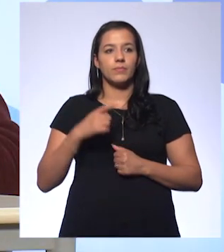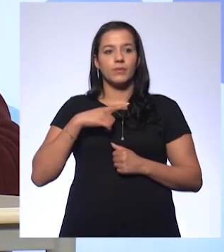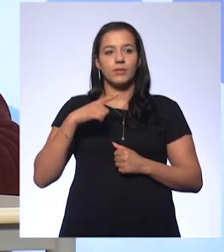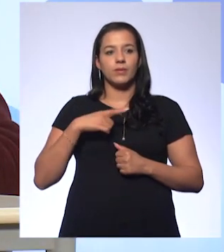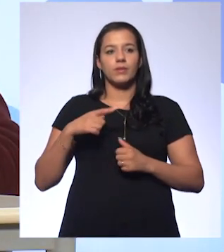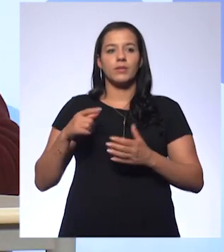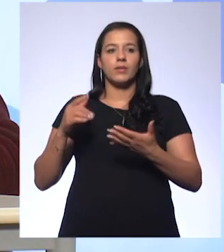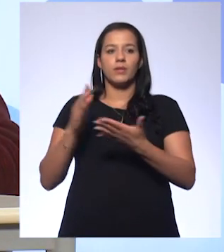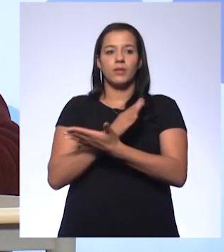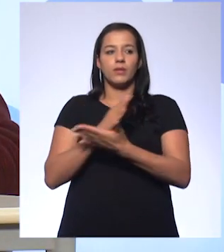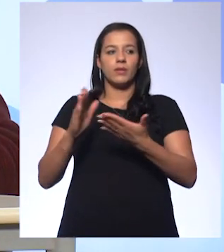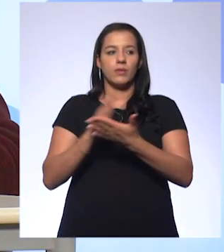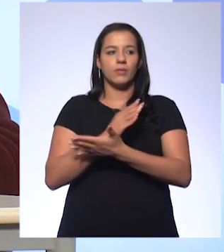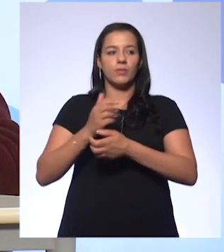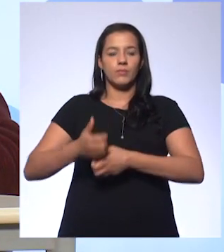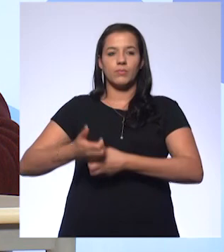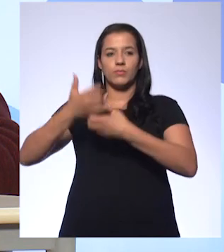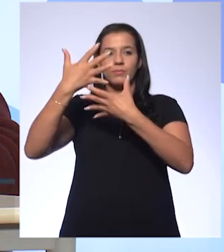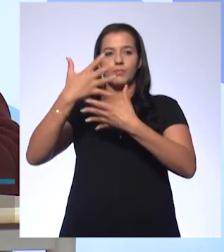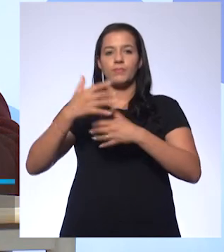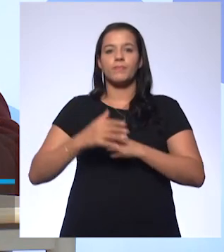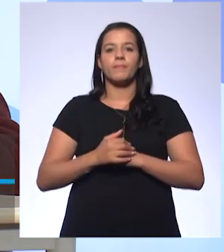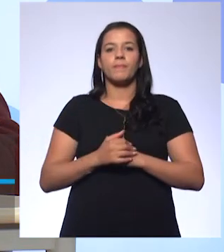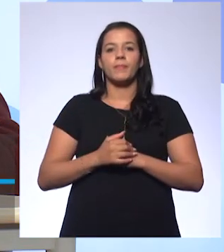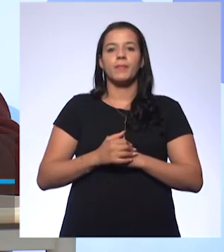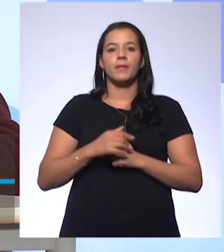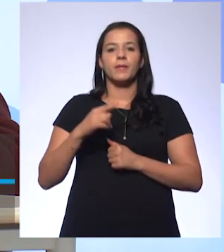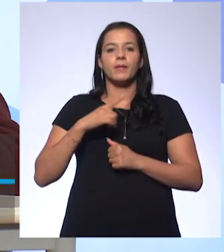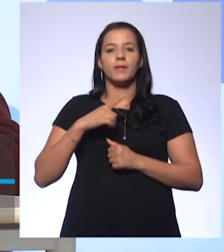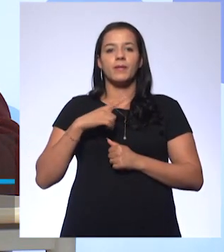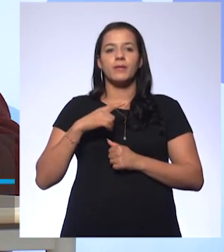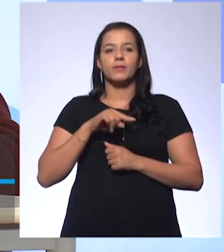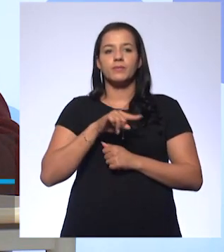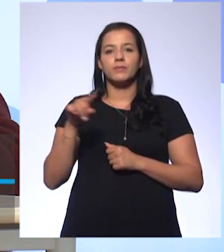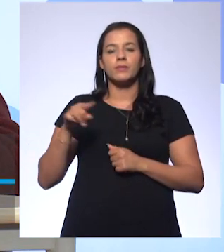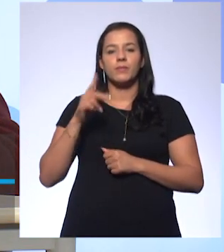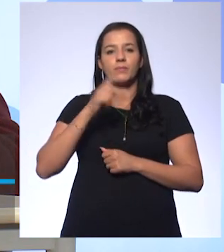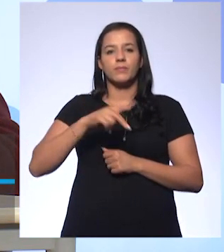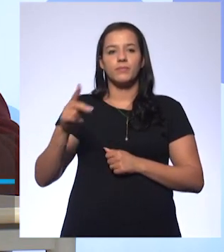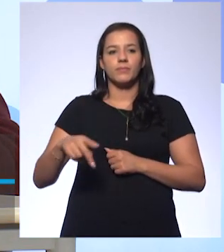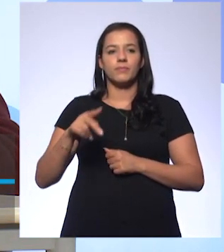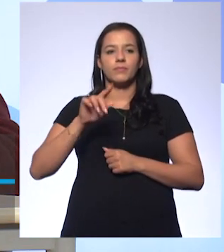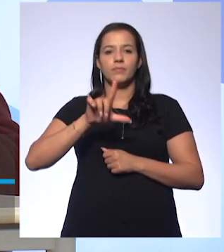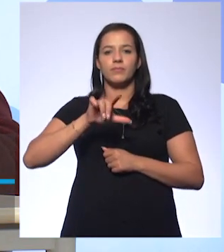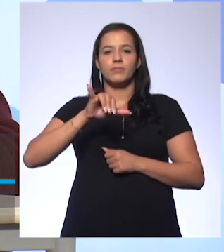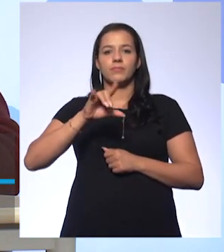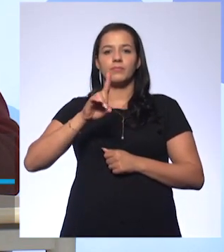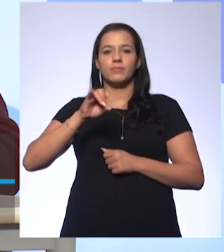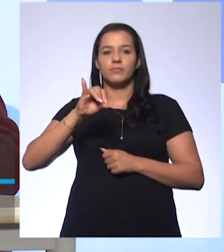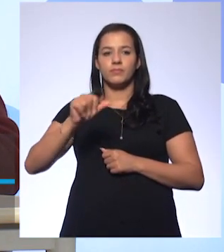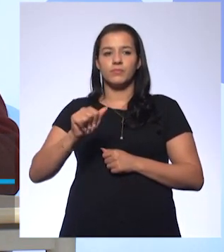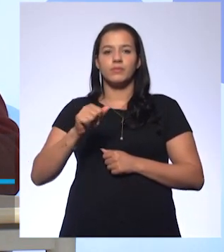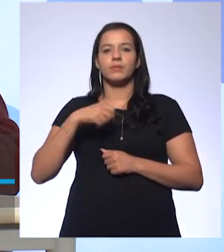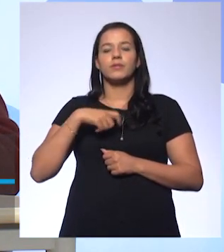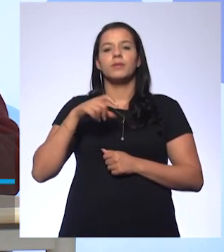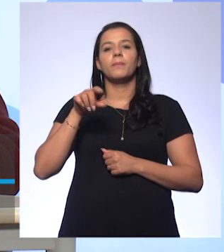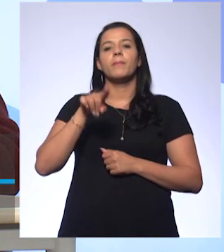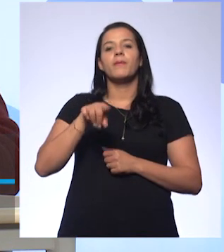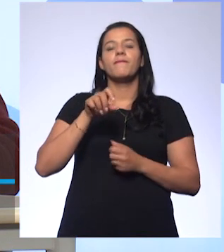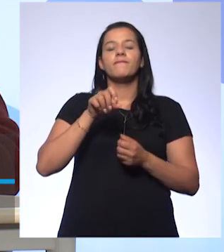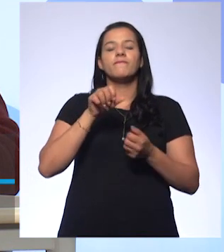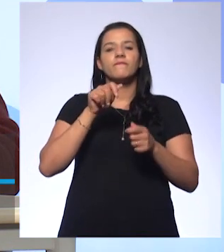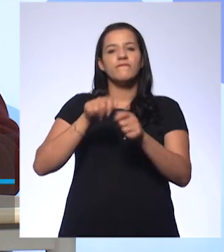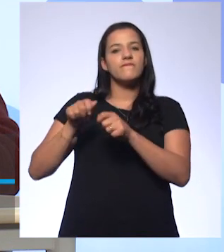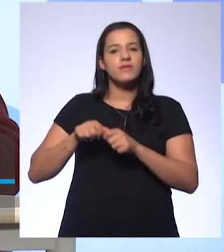professores. Tá certo? Nós temos aqui, ainda, a professora Mirtes cita aqui que para fazer sabão, as mulheres